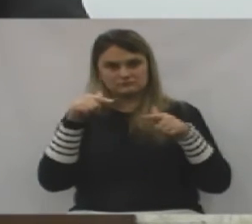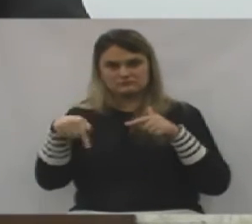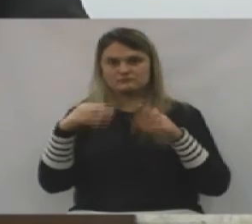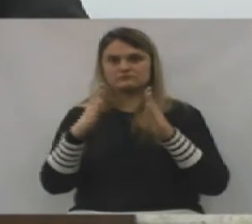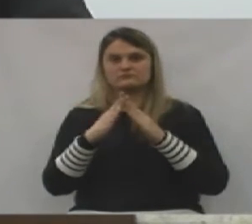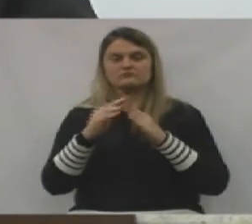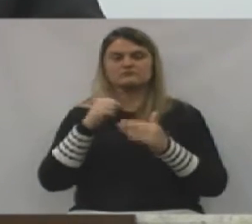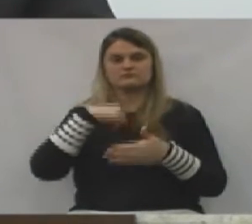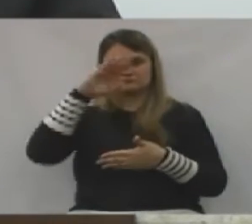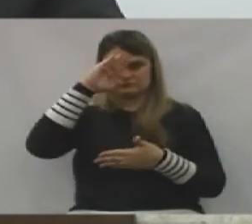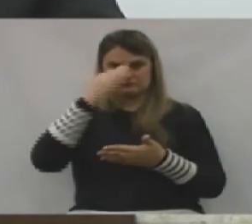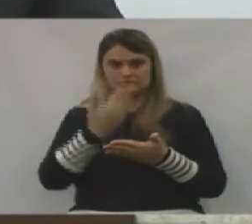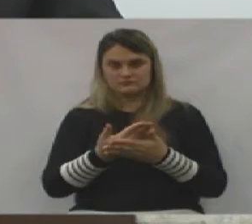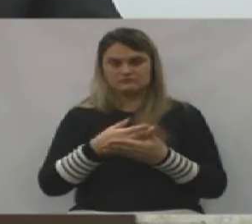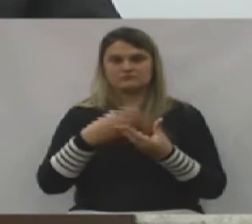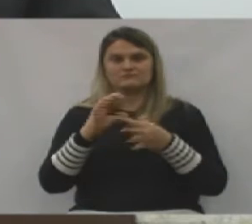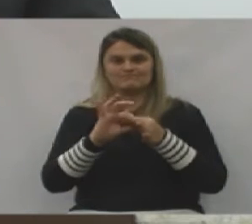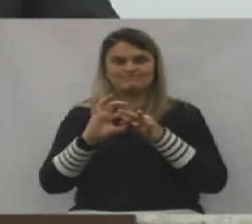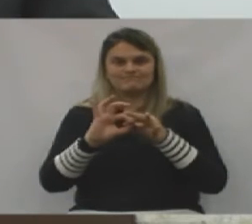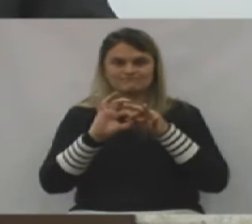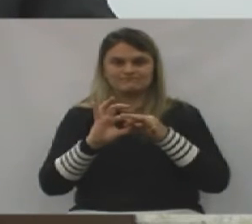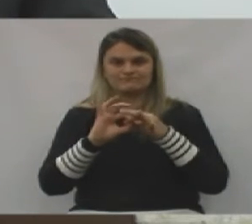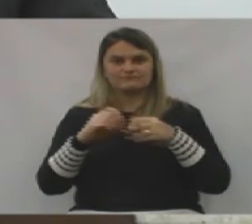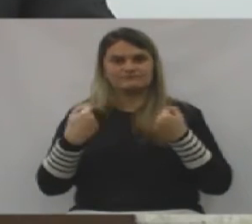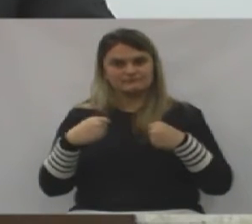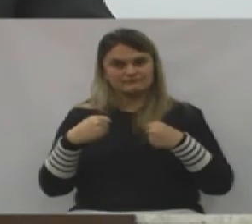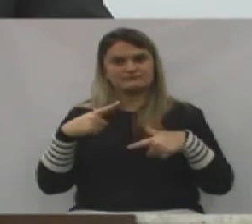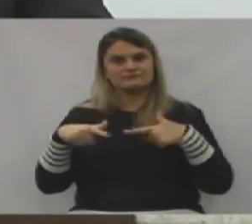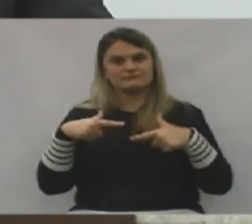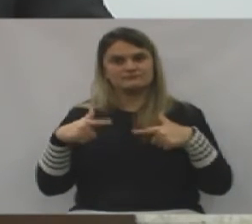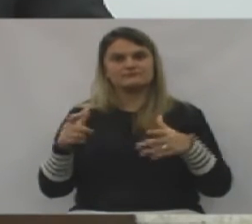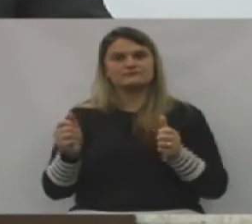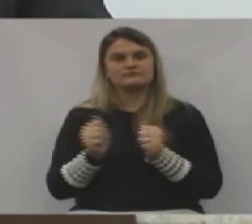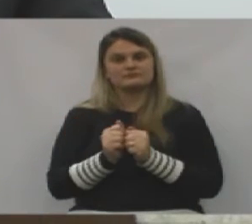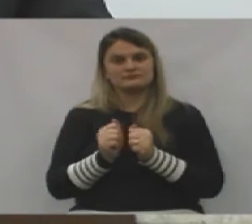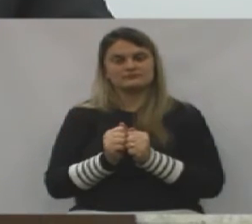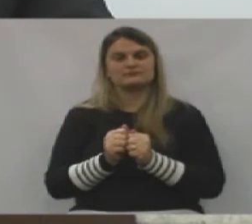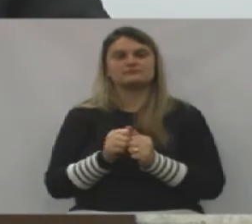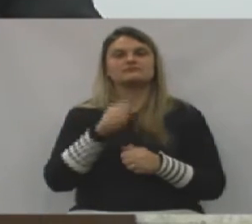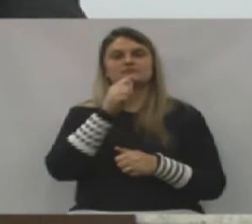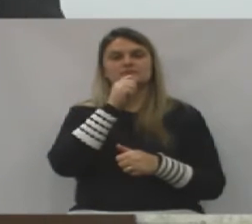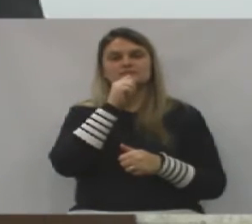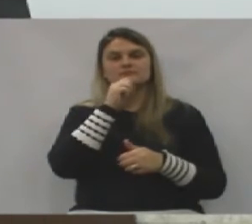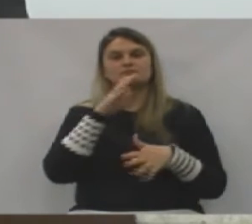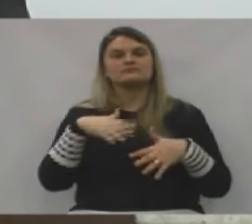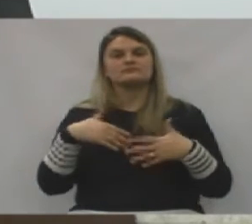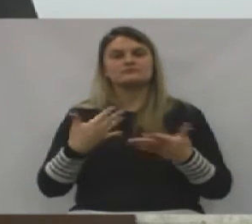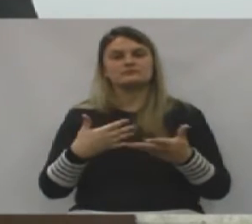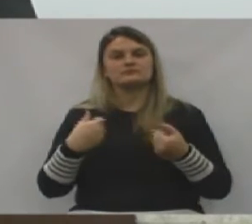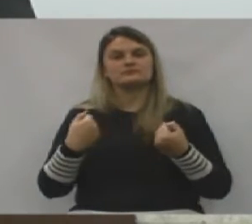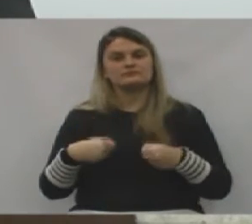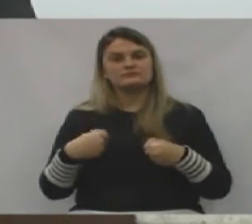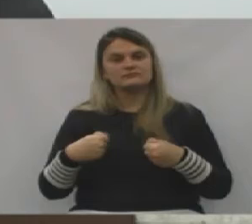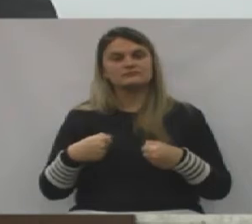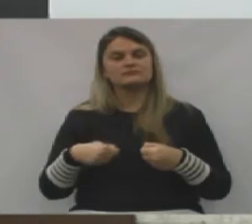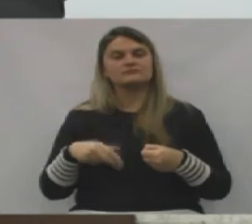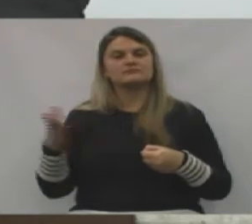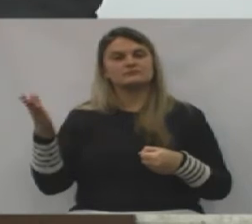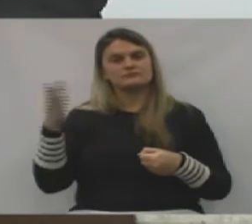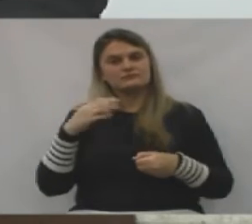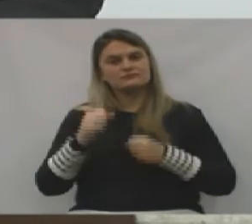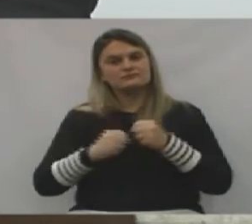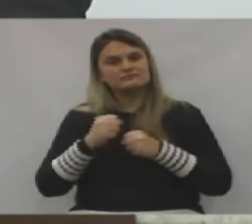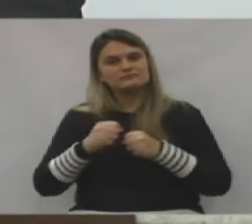porque eu acredito que é assim que nós temos que trabalhar juntos. E ainda quando precisamos, ainda vamos